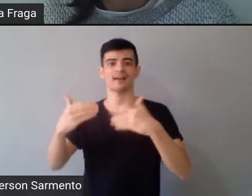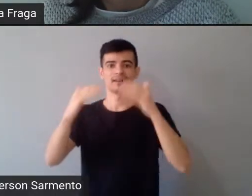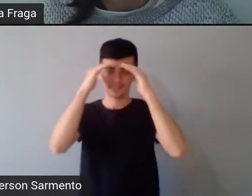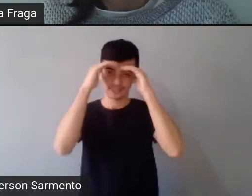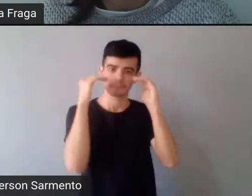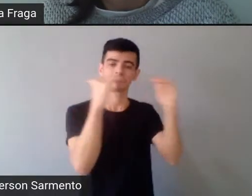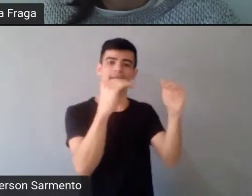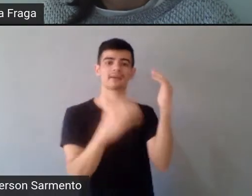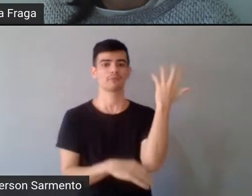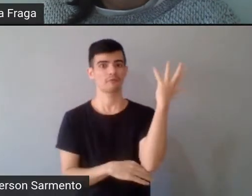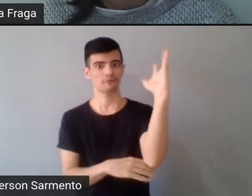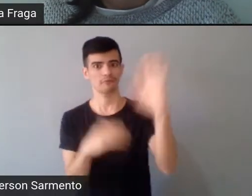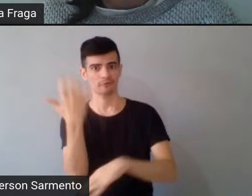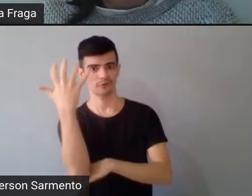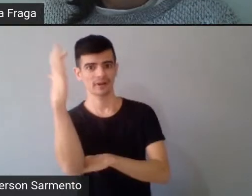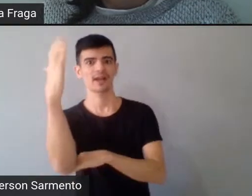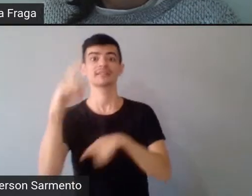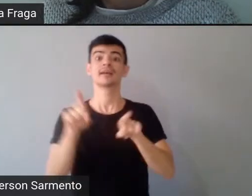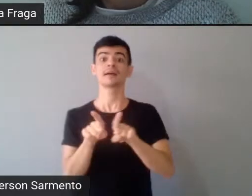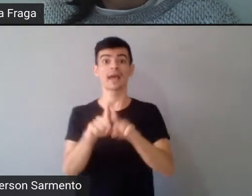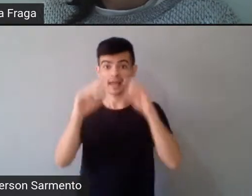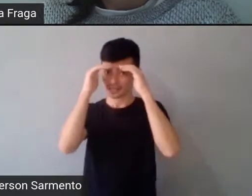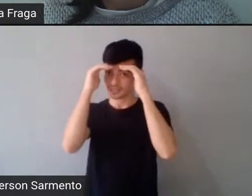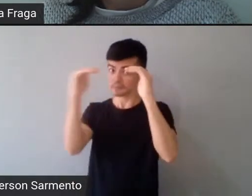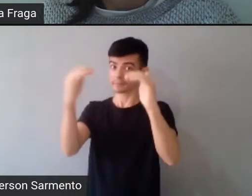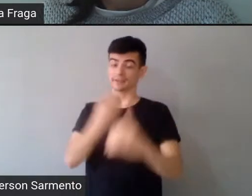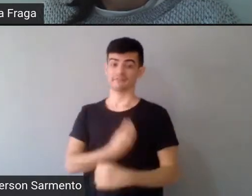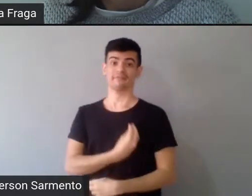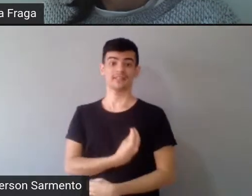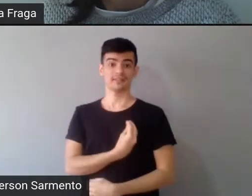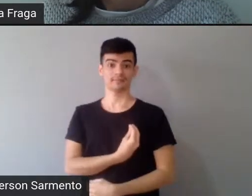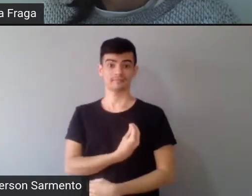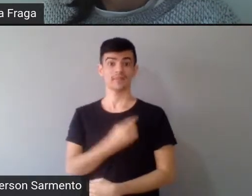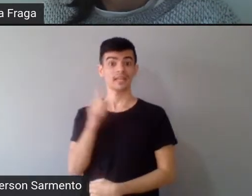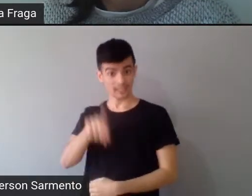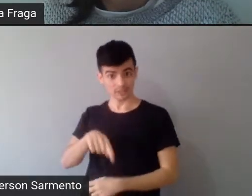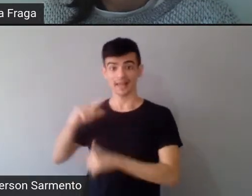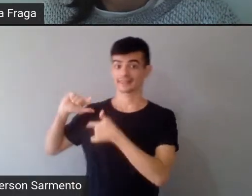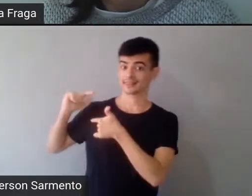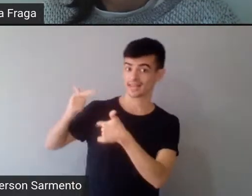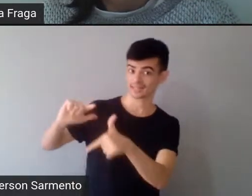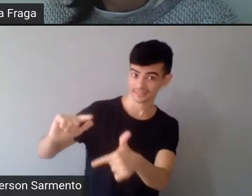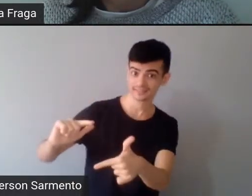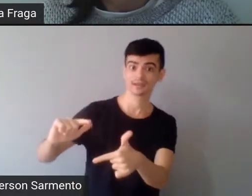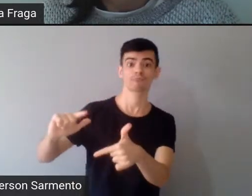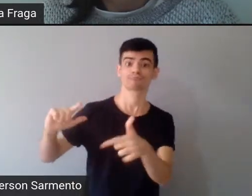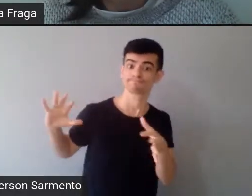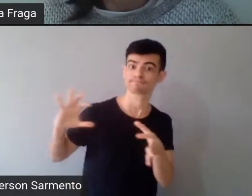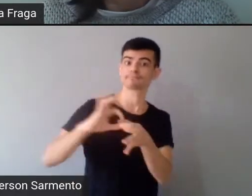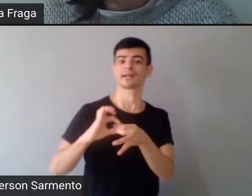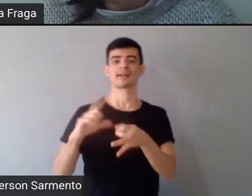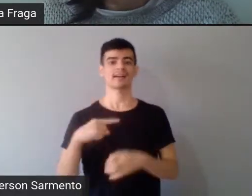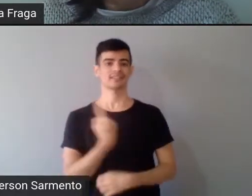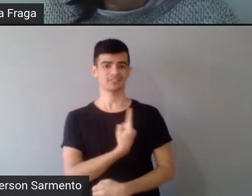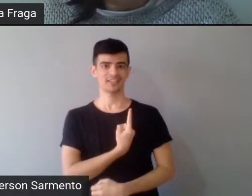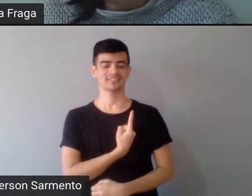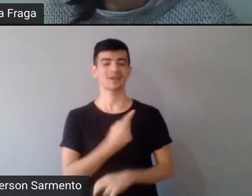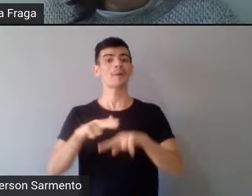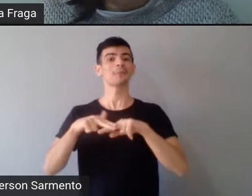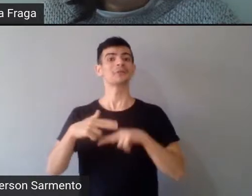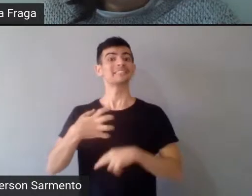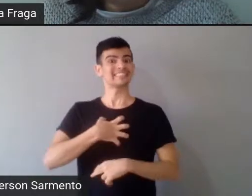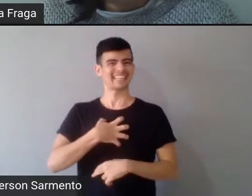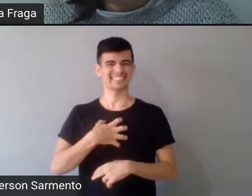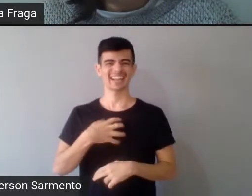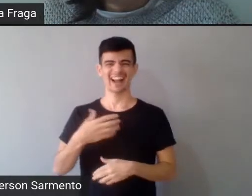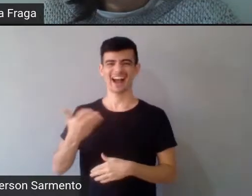eu acho que é uma tradição que nos une. Então, por isso que eu falei que, para mim, foi um presente enorme estar aqui, juntamente com